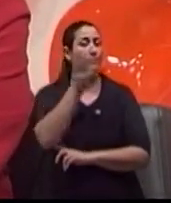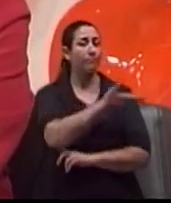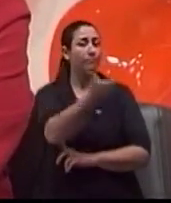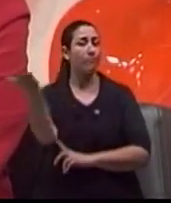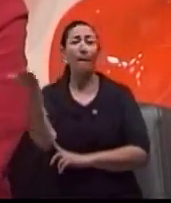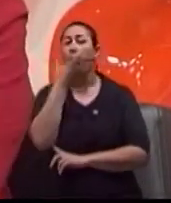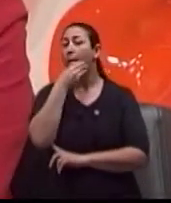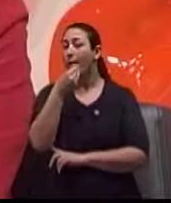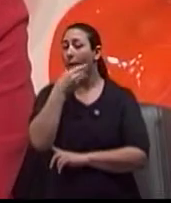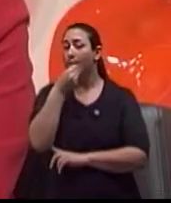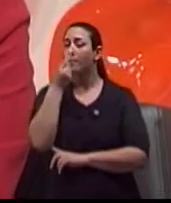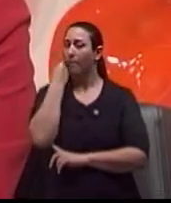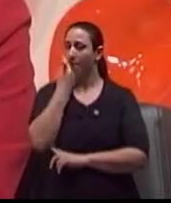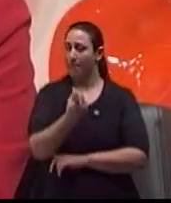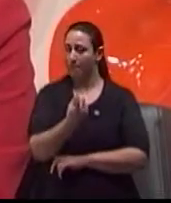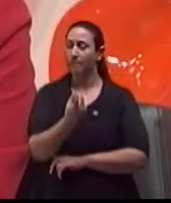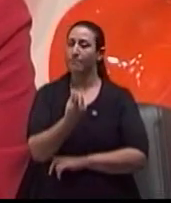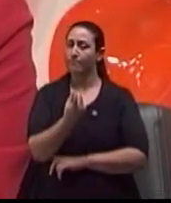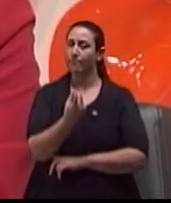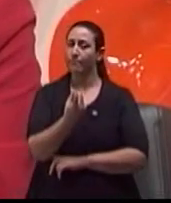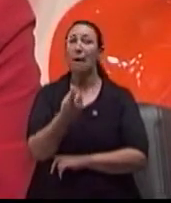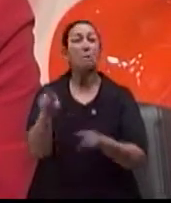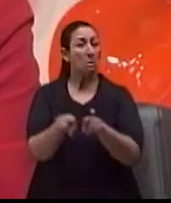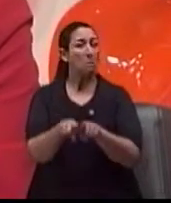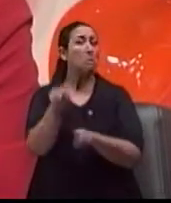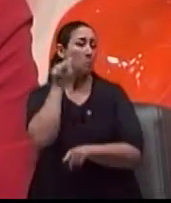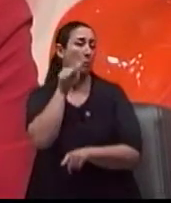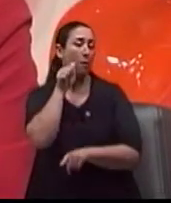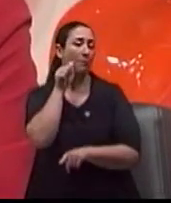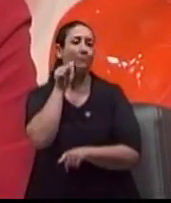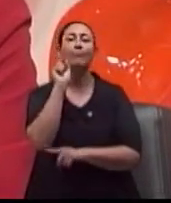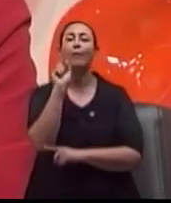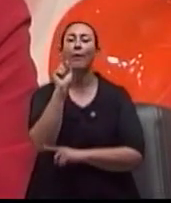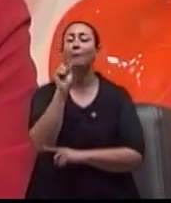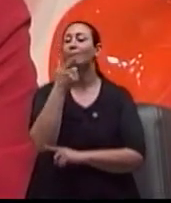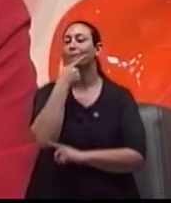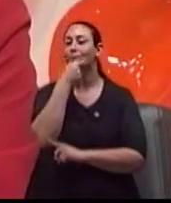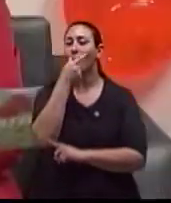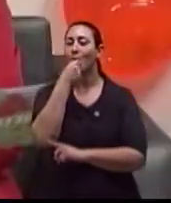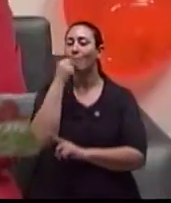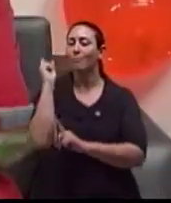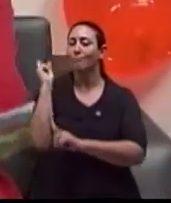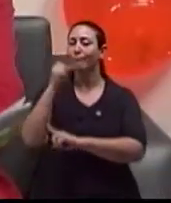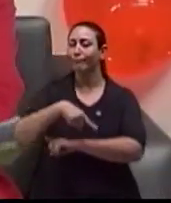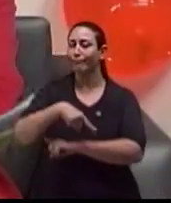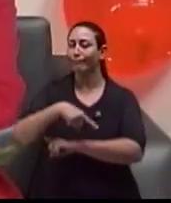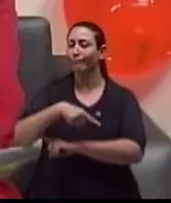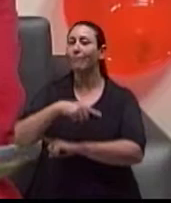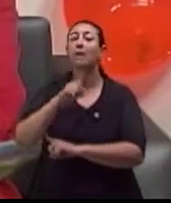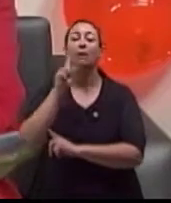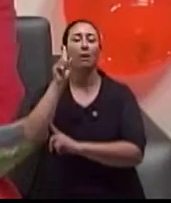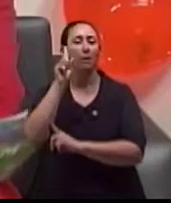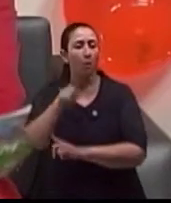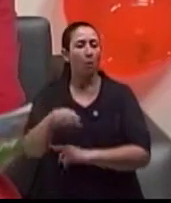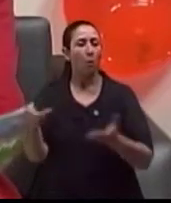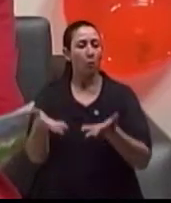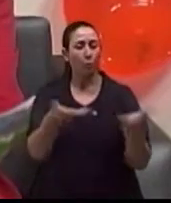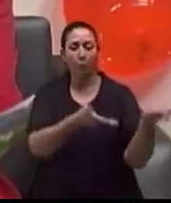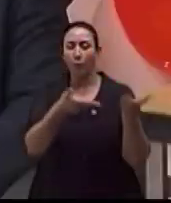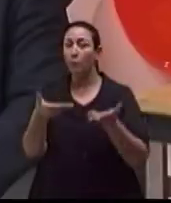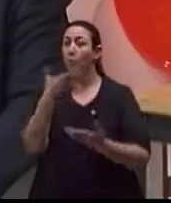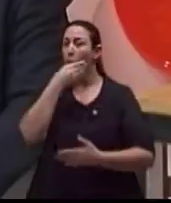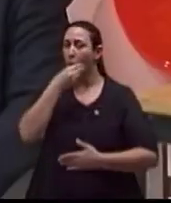masculino e também ao feminino, por que não? A impotência sexual. O nosso convidado é o médico